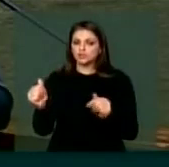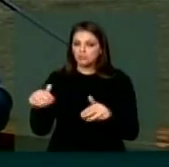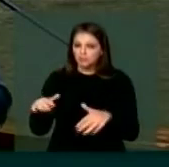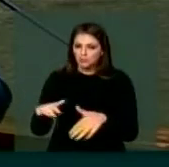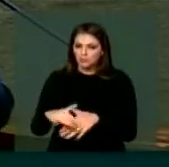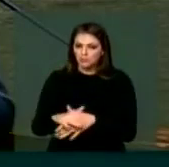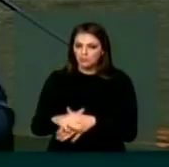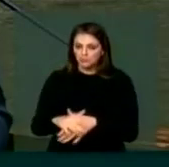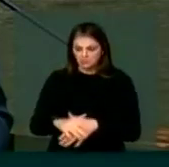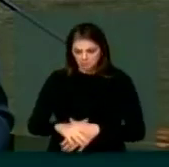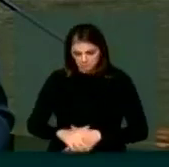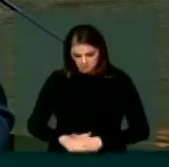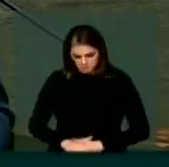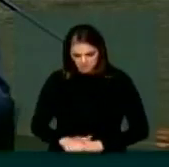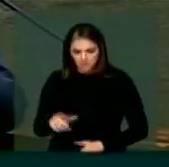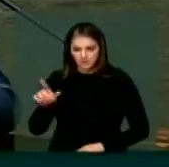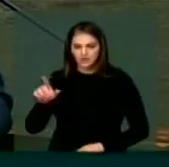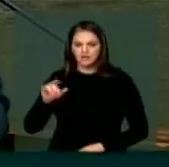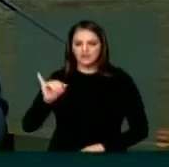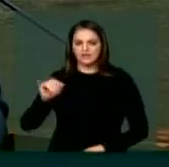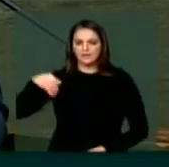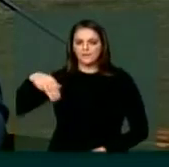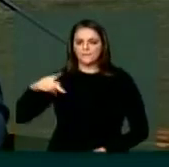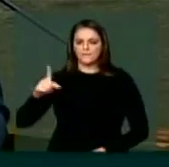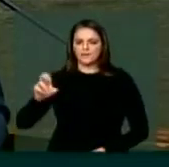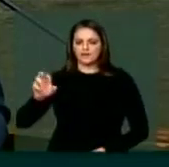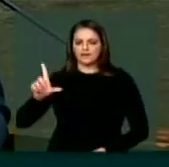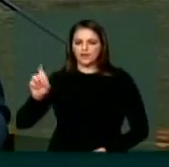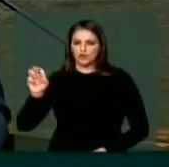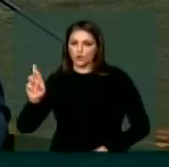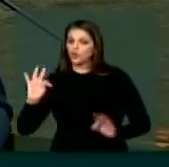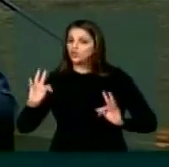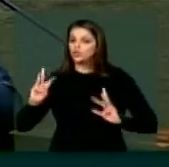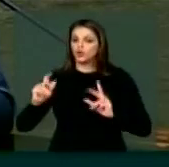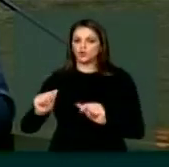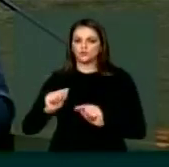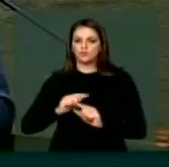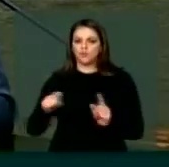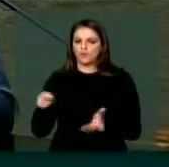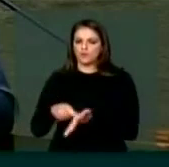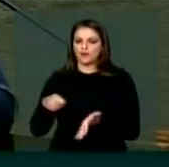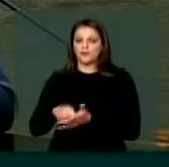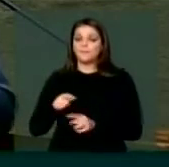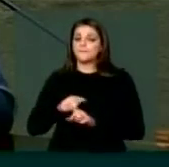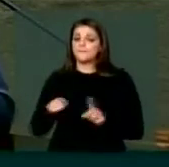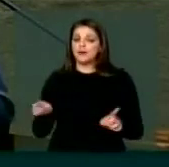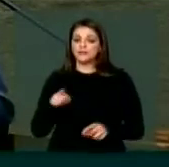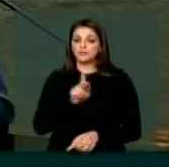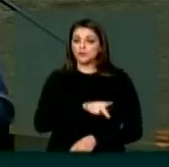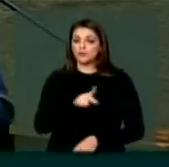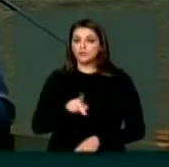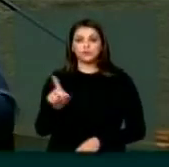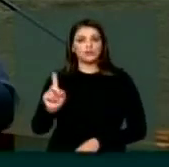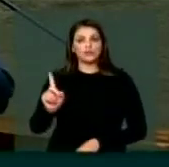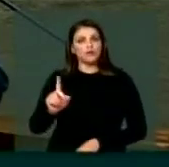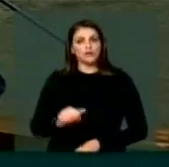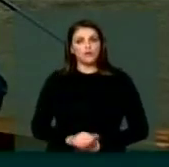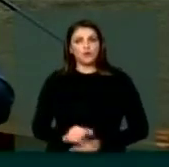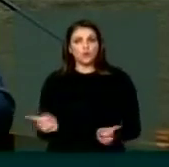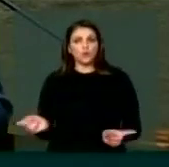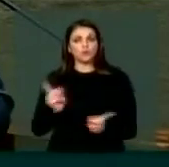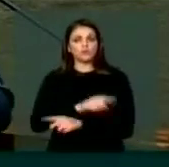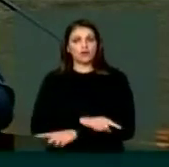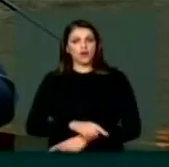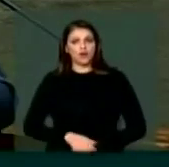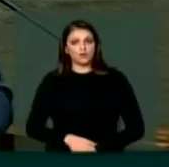e reclinar-se diante de sua majestade é o professor. Ao contrário, o imperador, quando recebe algum professor,